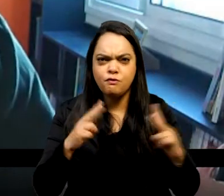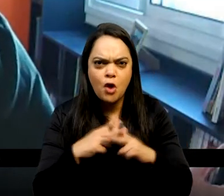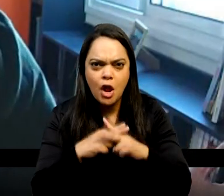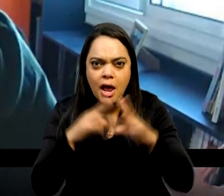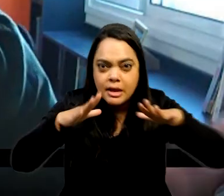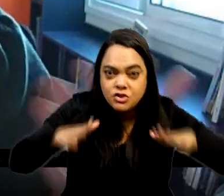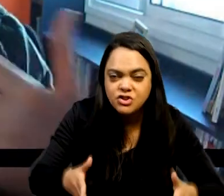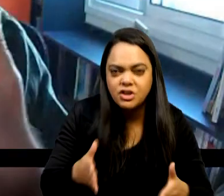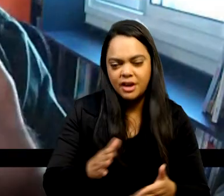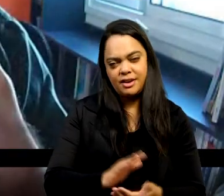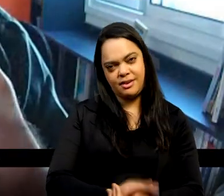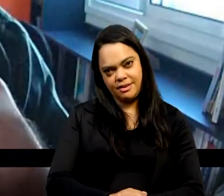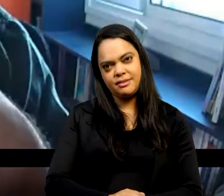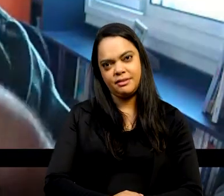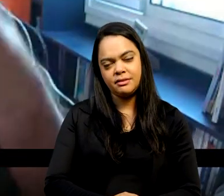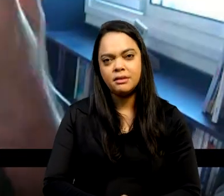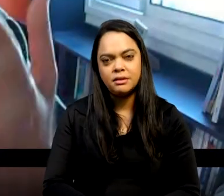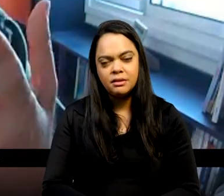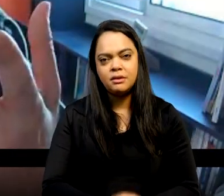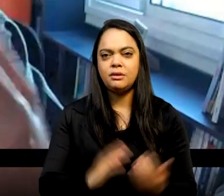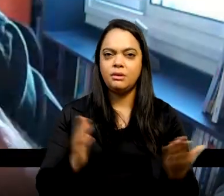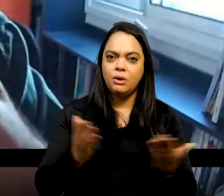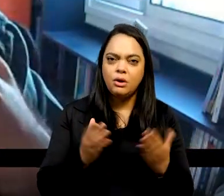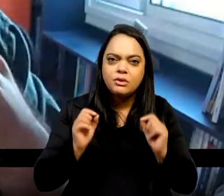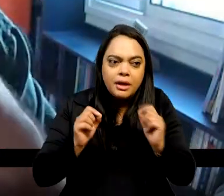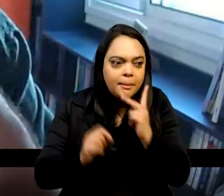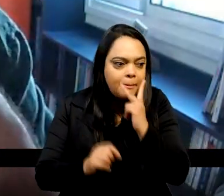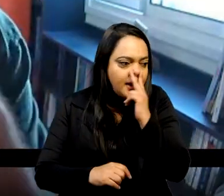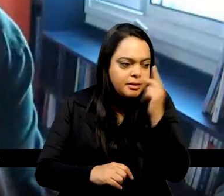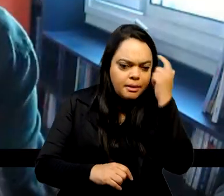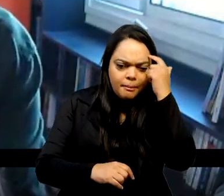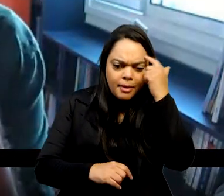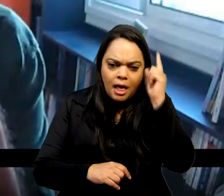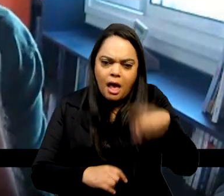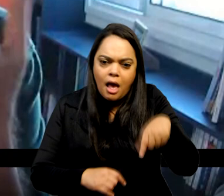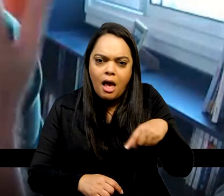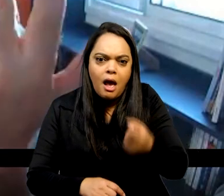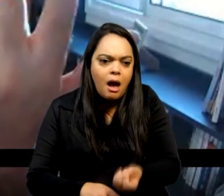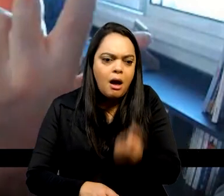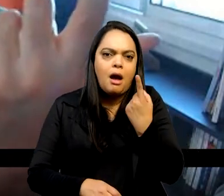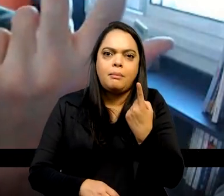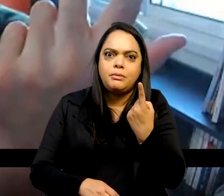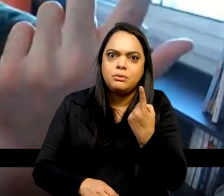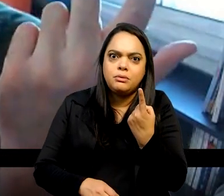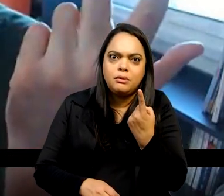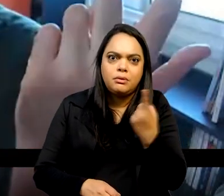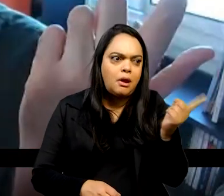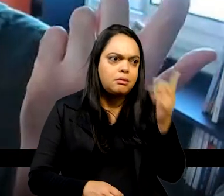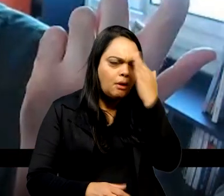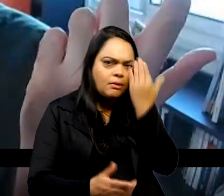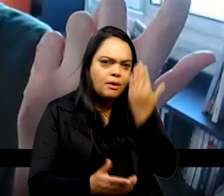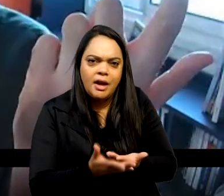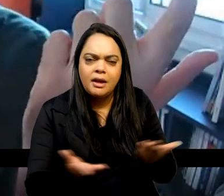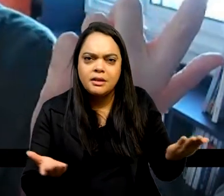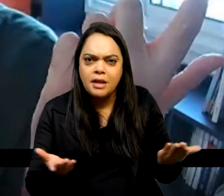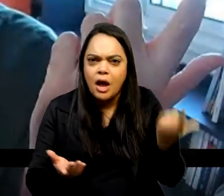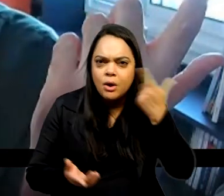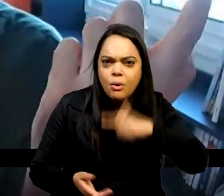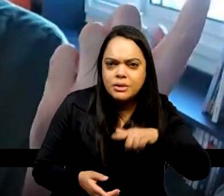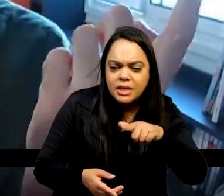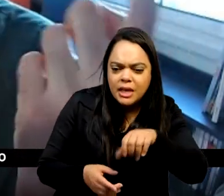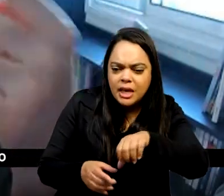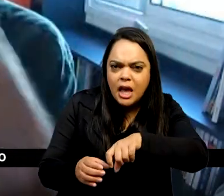Então, hoje em dia, deveria ser um absurdo, deveria ser uma presunção surreal de que o processo de independência foi um processo